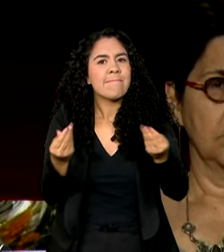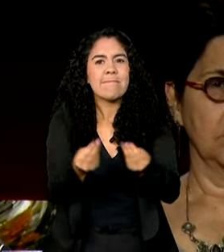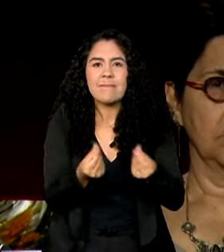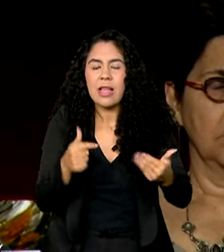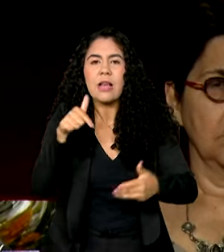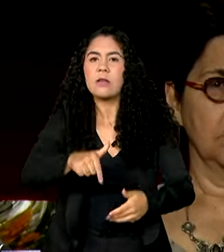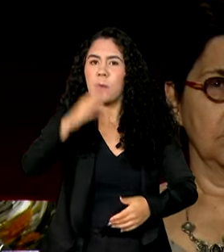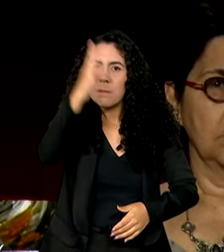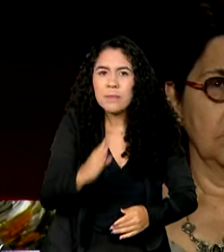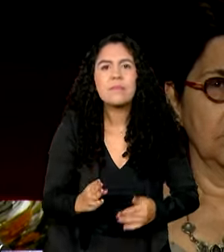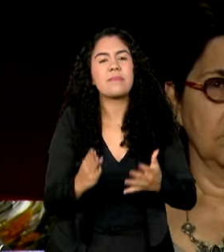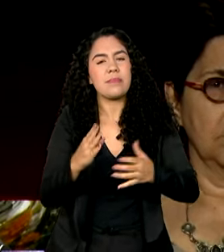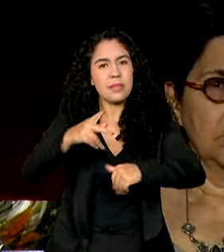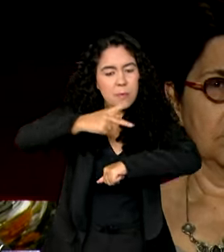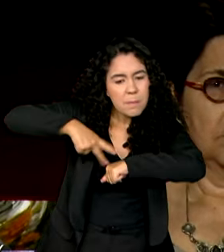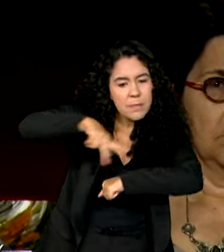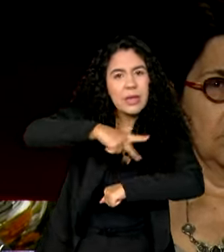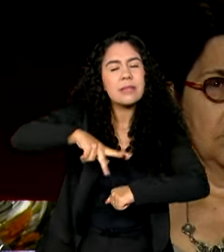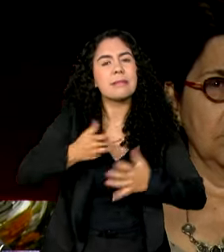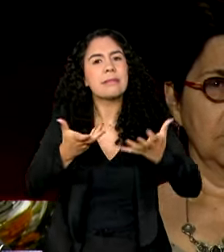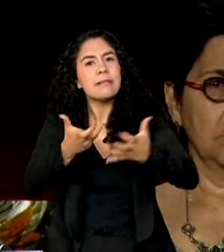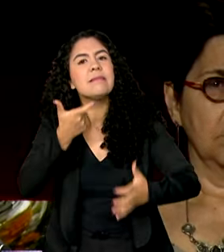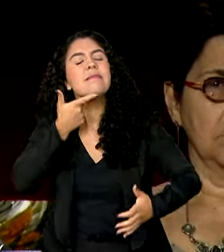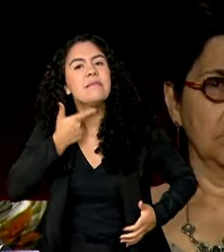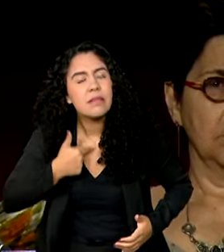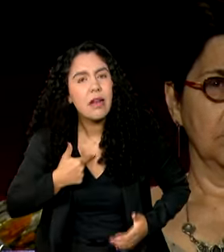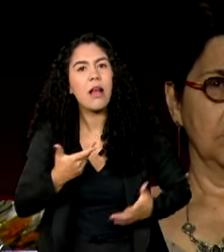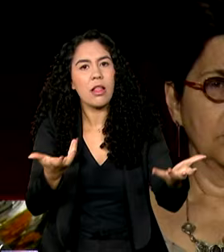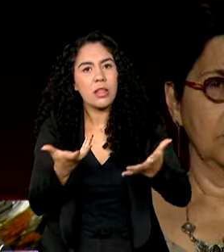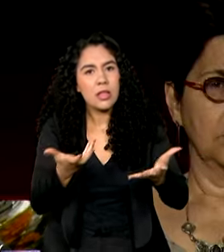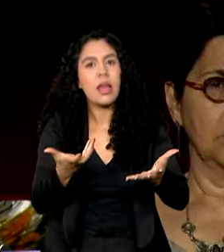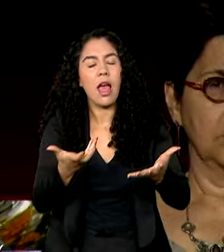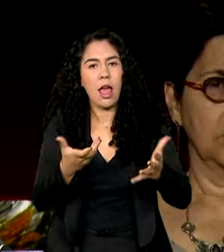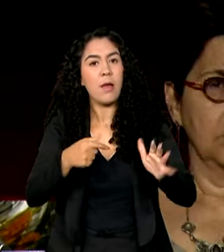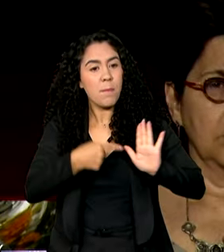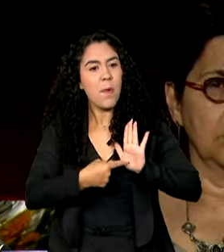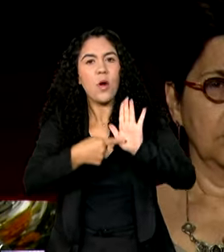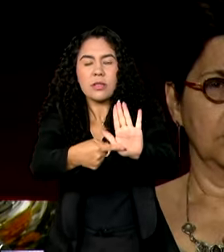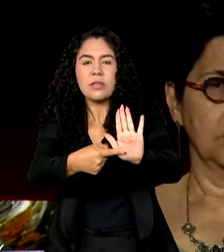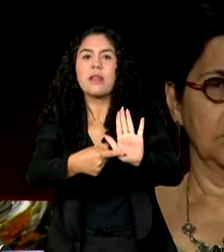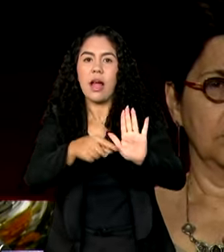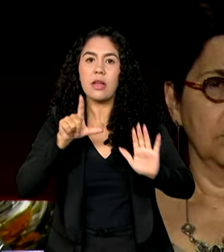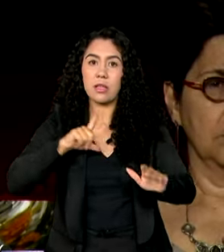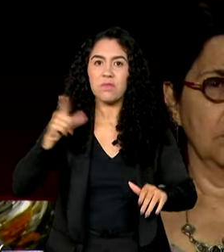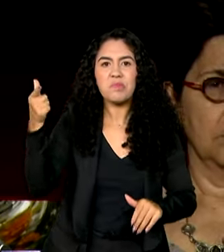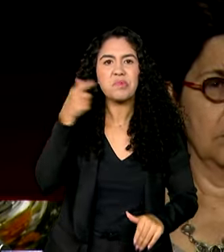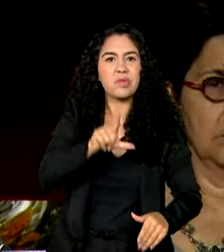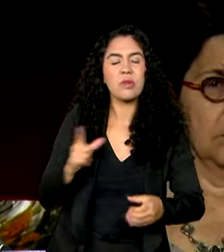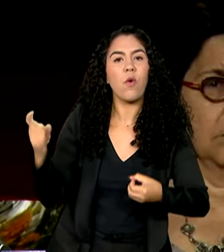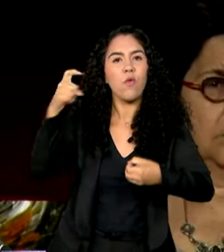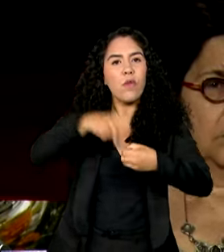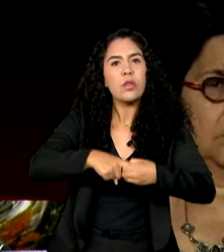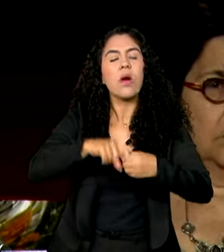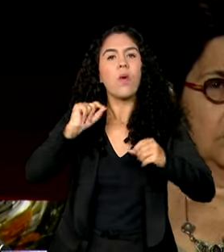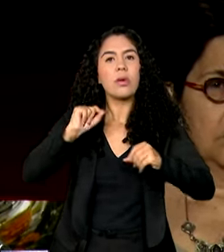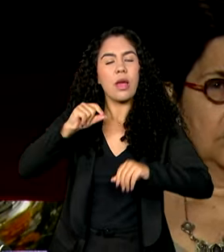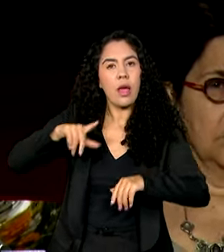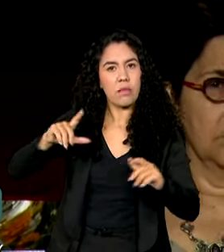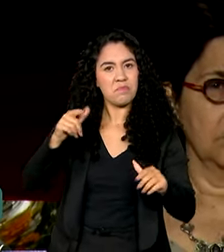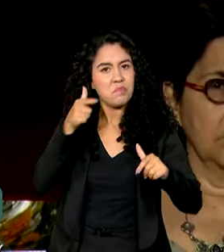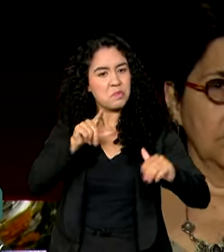que se quer nação, um país que quer se colocar como voltou a se colocar no concerto das nações de forma